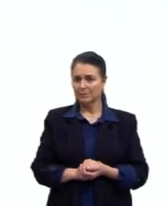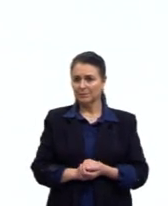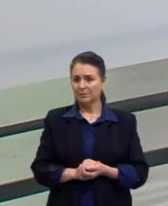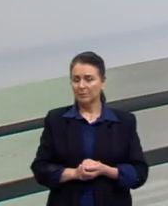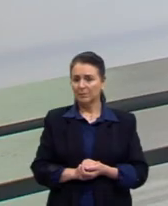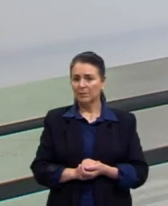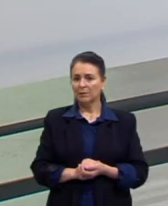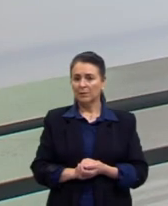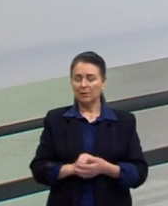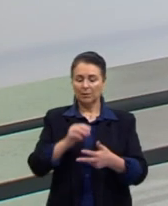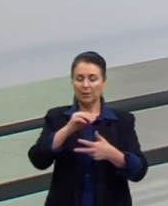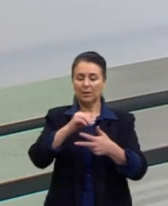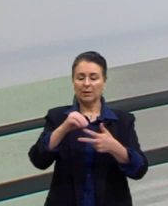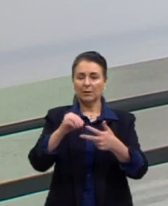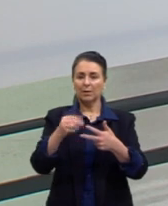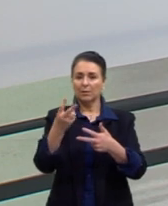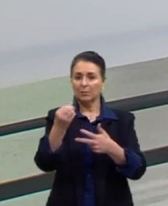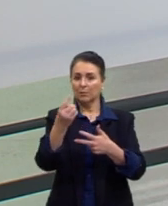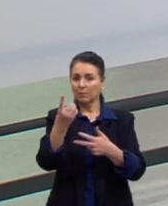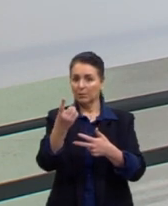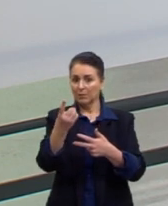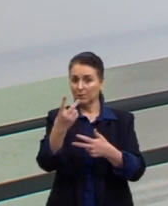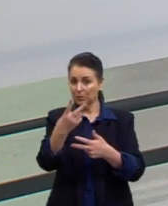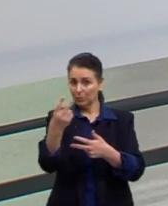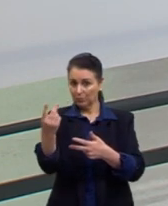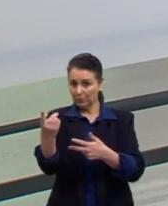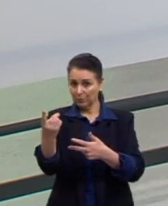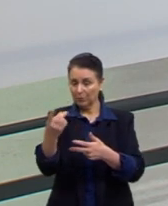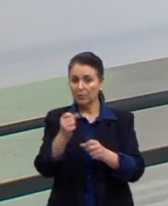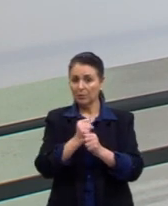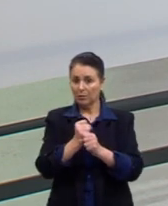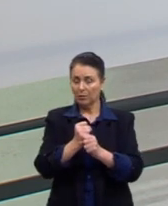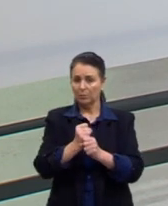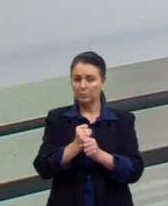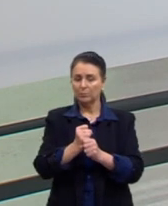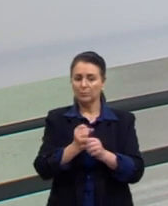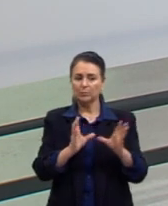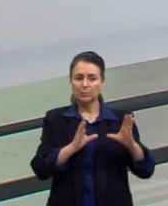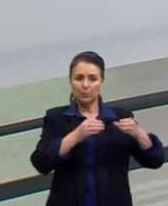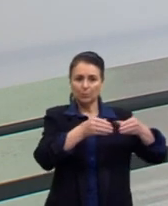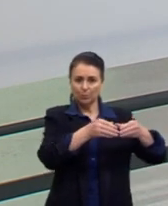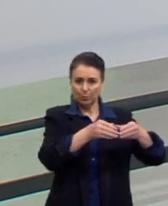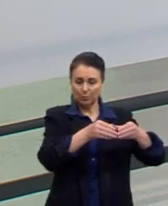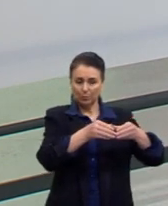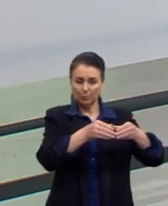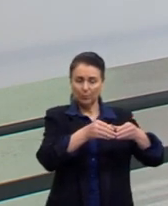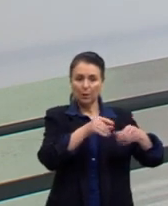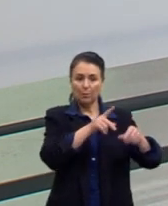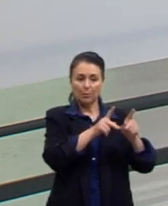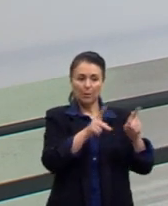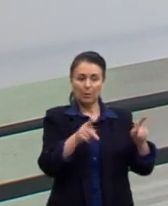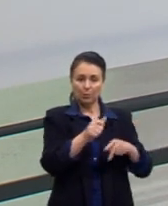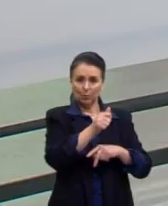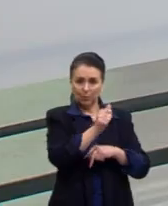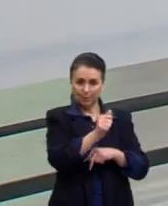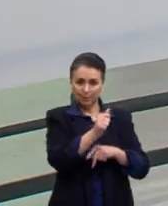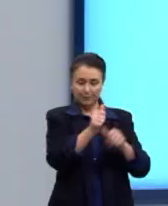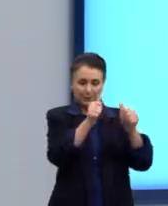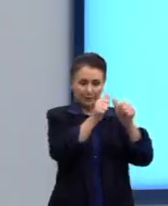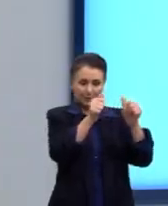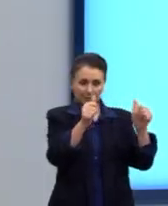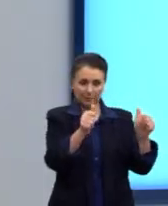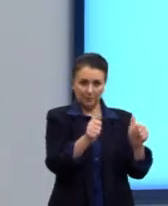Enem 2021. Bem recente, gente. uma população, momento A, vamos ver ali na imagem,